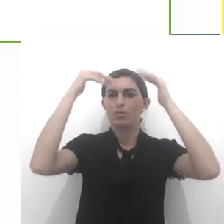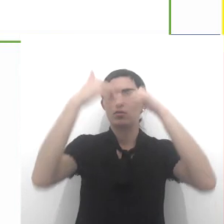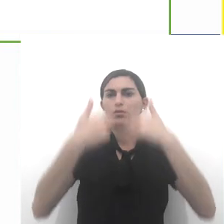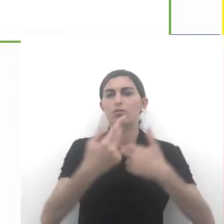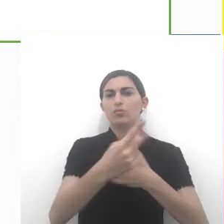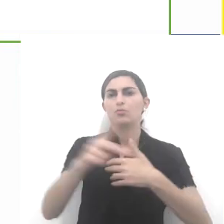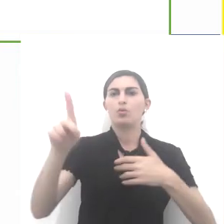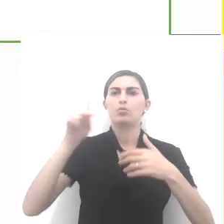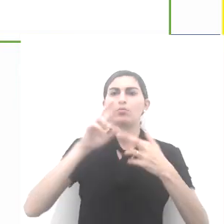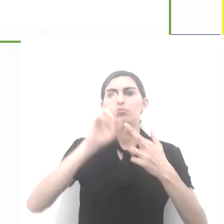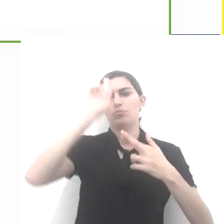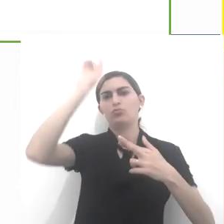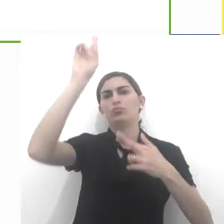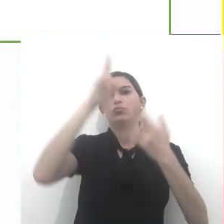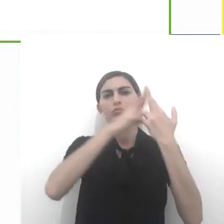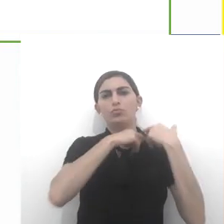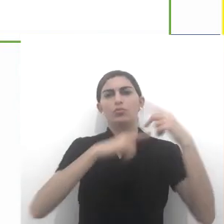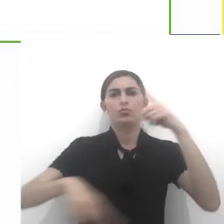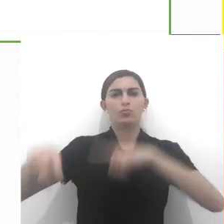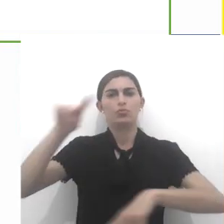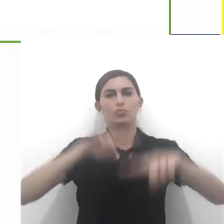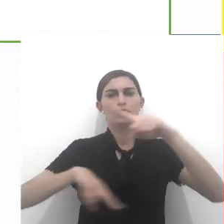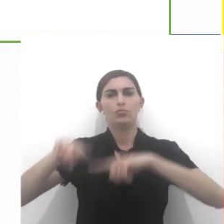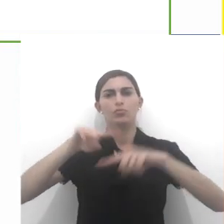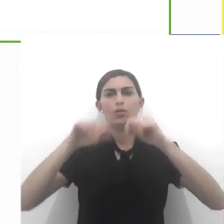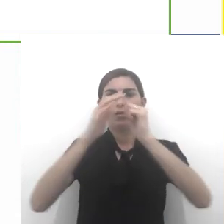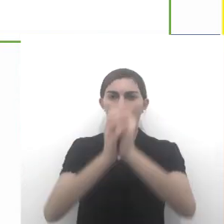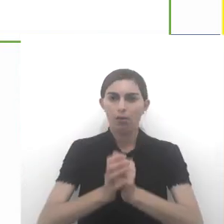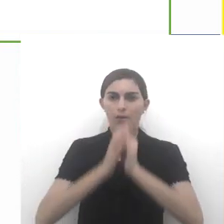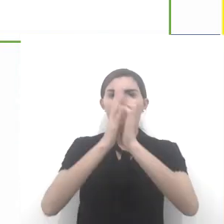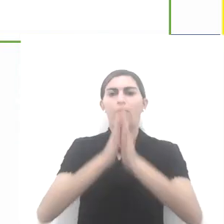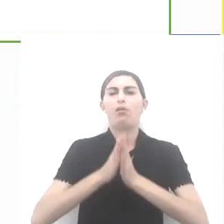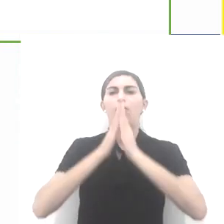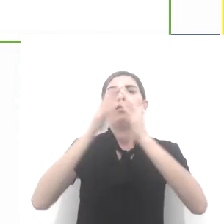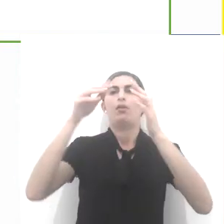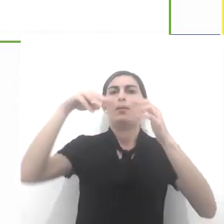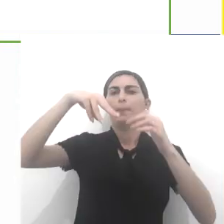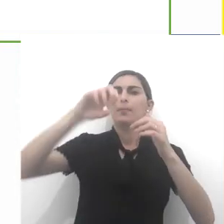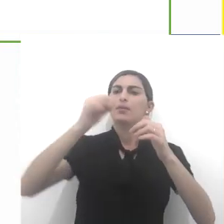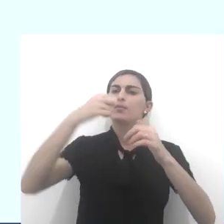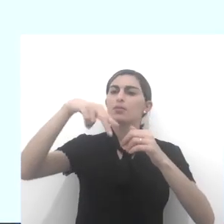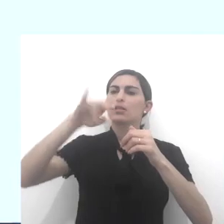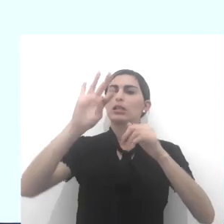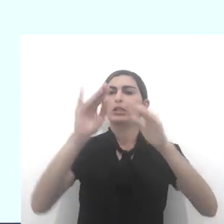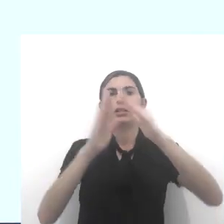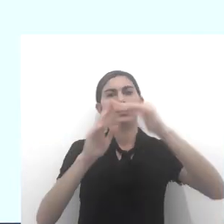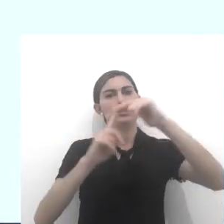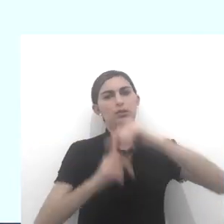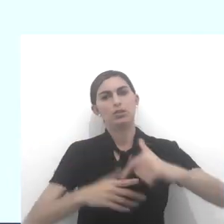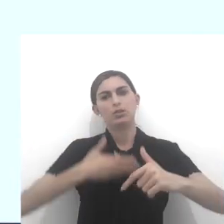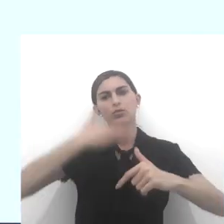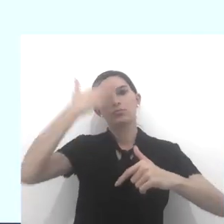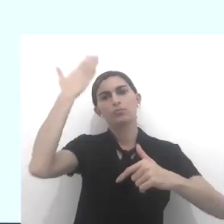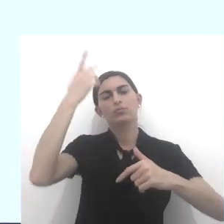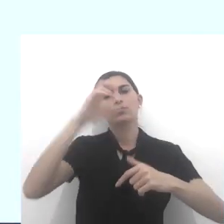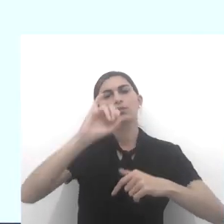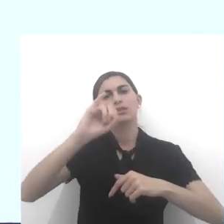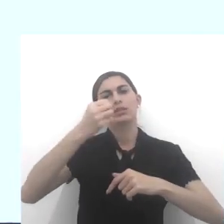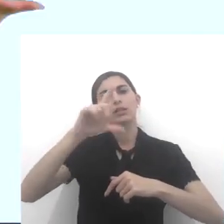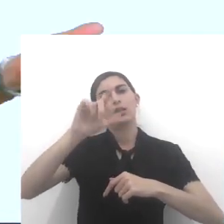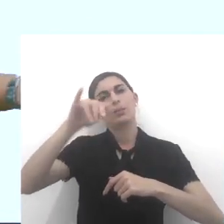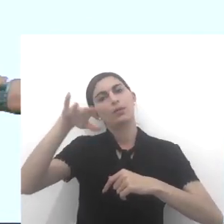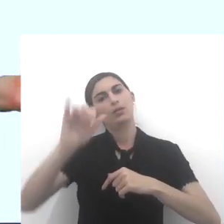sacerdote encarregado de dirigir as preces na mesquita, na igreja islâmica. Vamos ver aqui